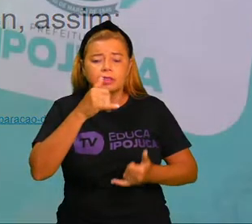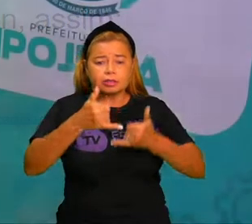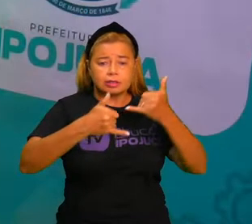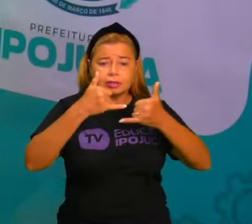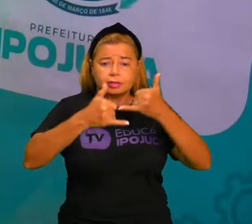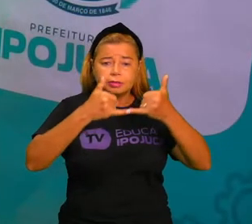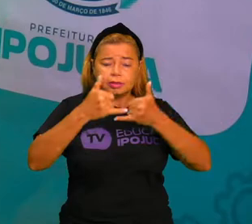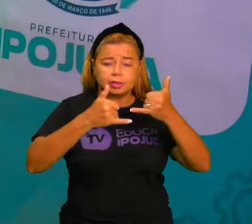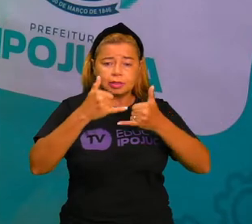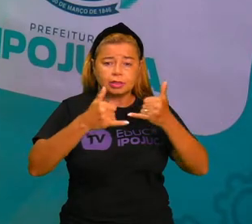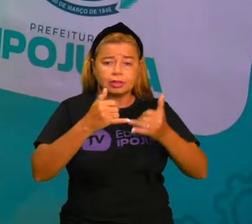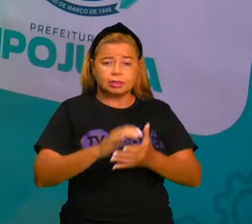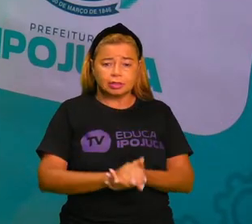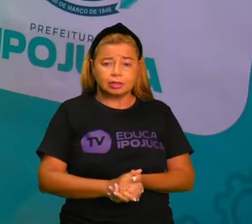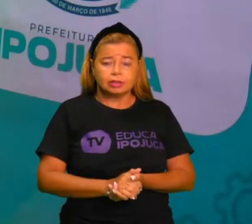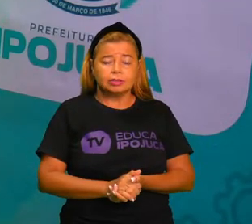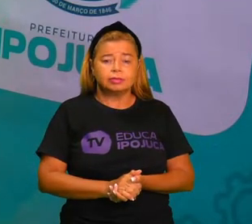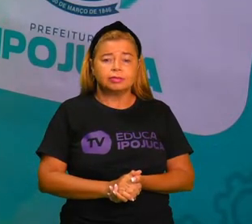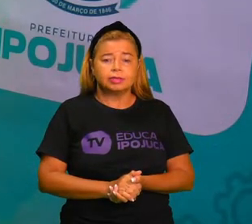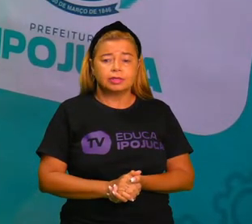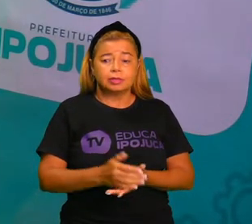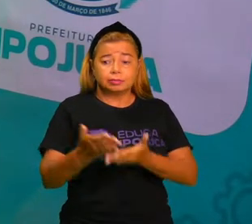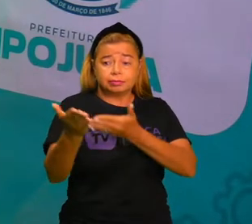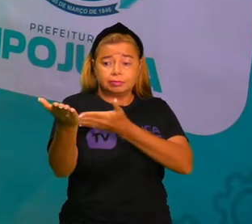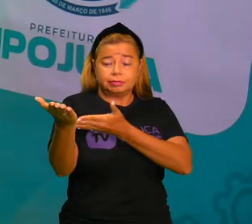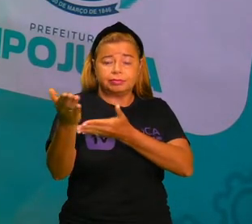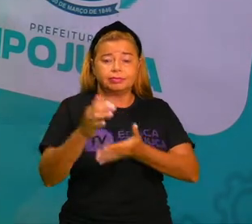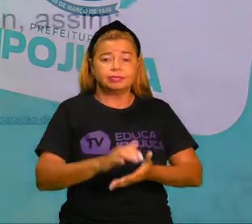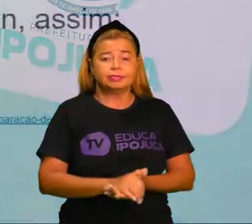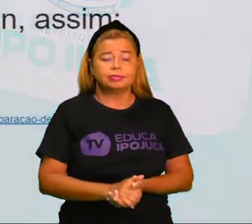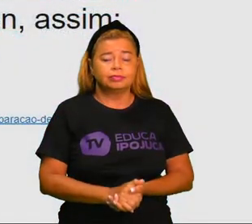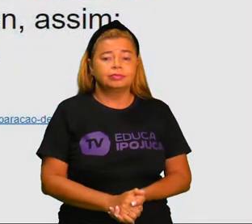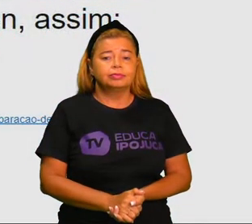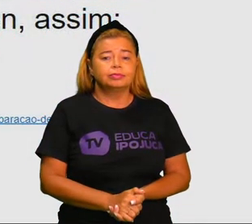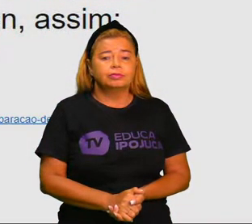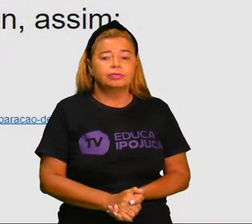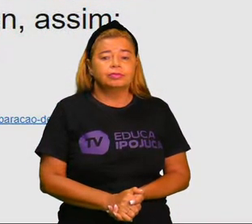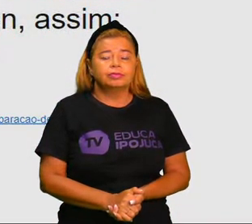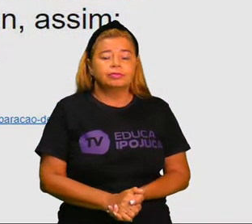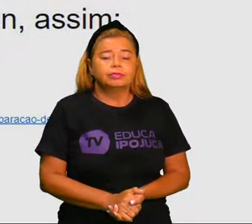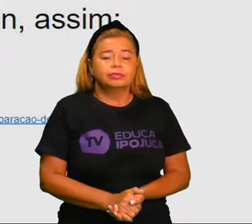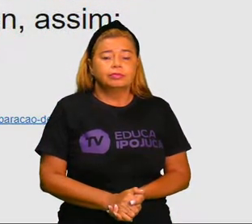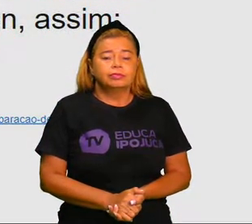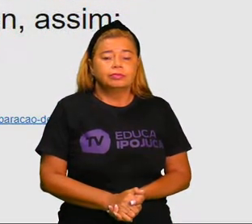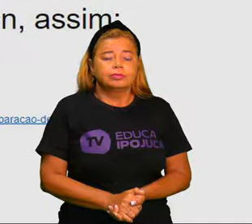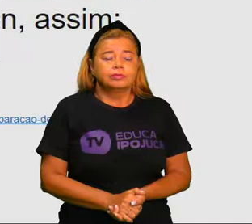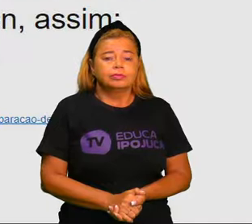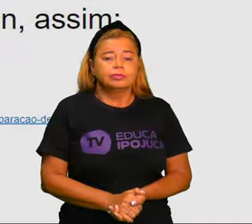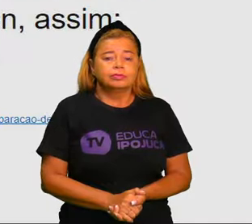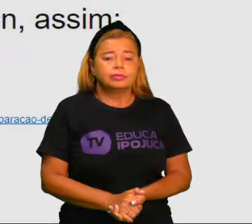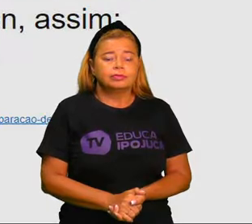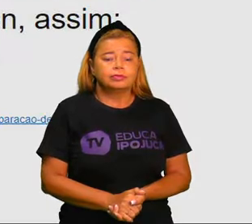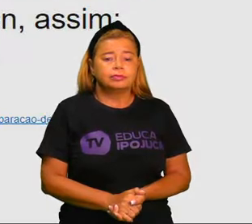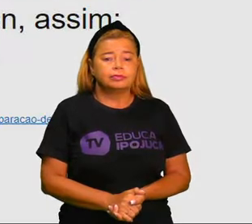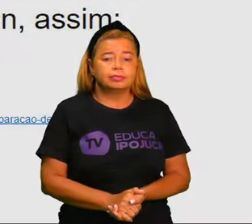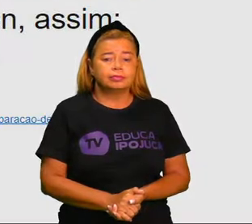umas brincadeiras assim, Uni, duni, te. Aí, aqui. Uni, duni, te.